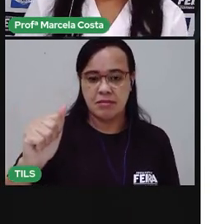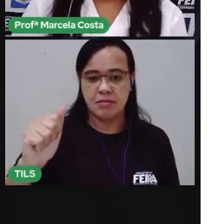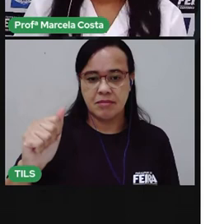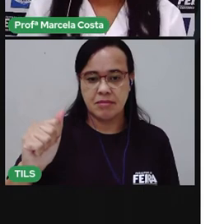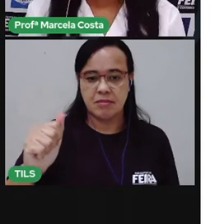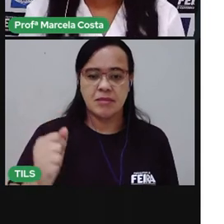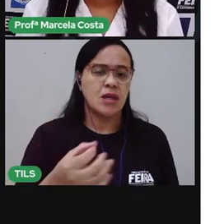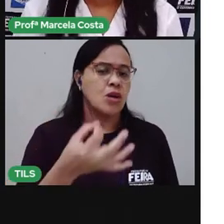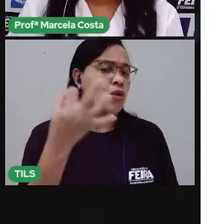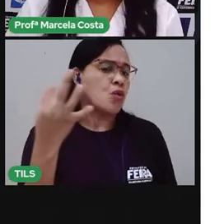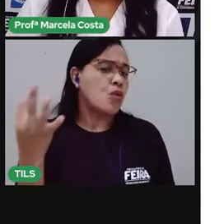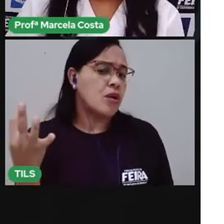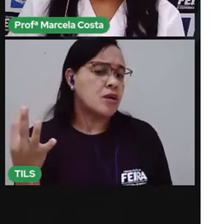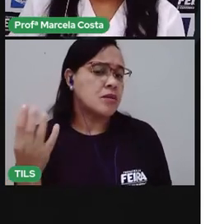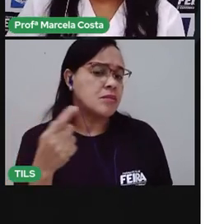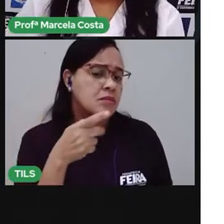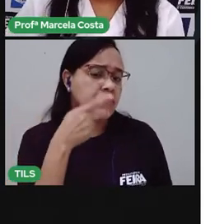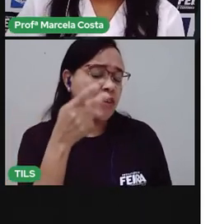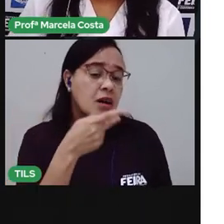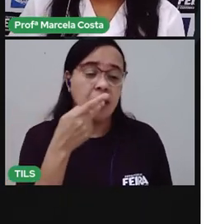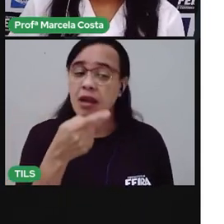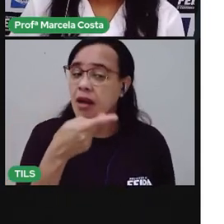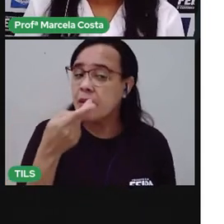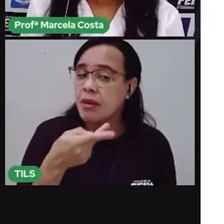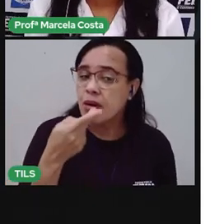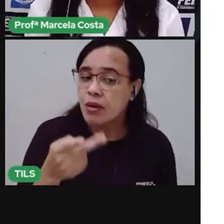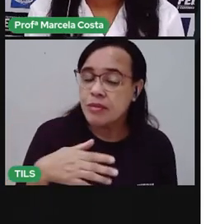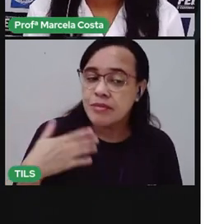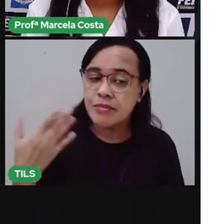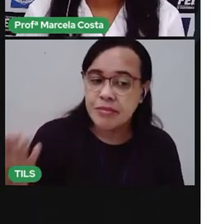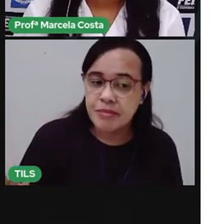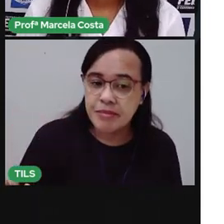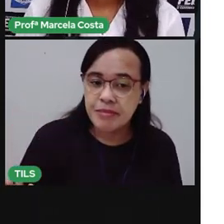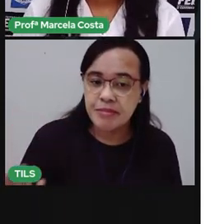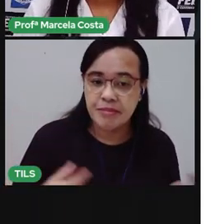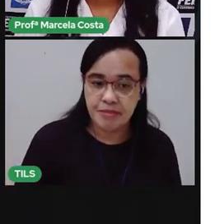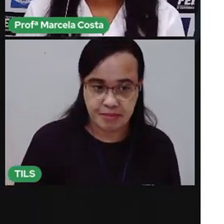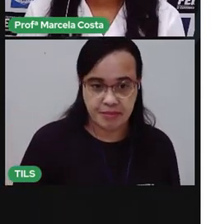Quantas vezes você falou? Quantas vezes você abriu a boca pra falar?